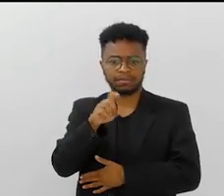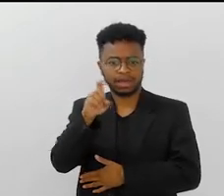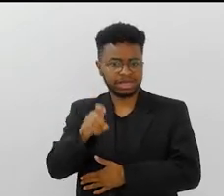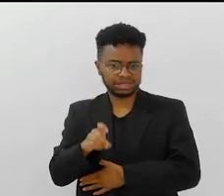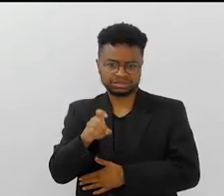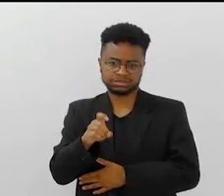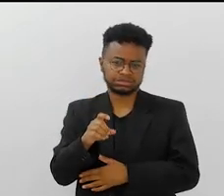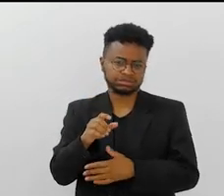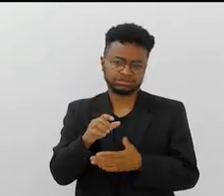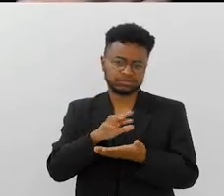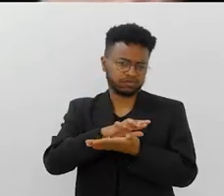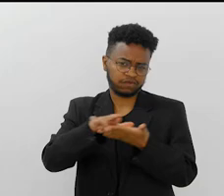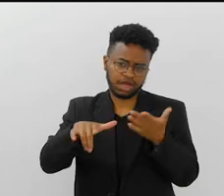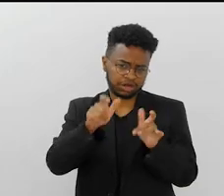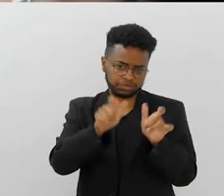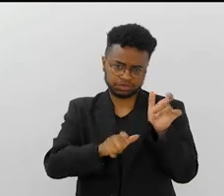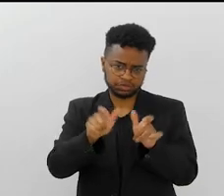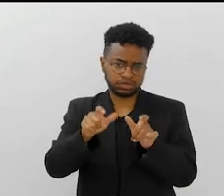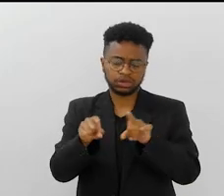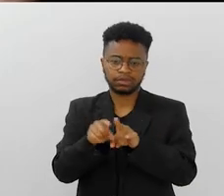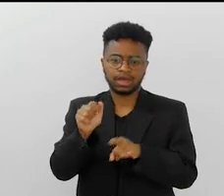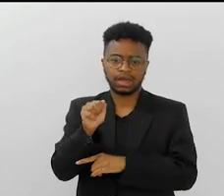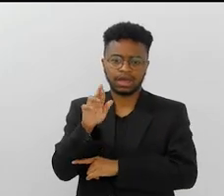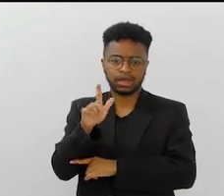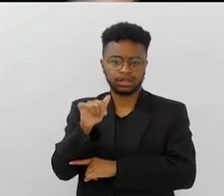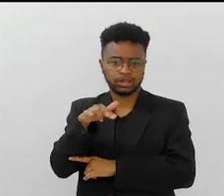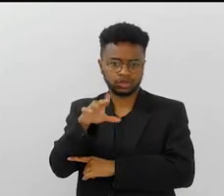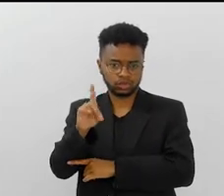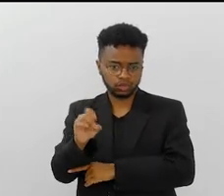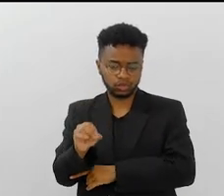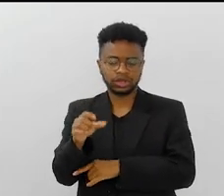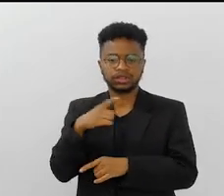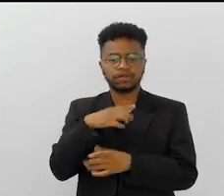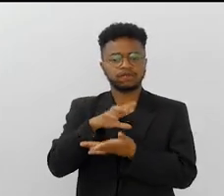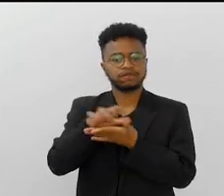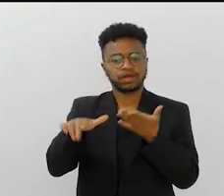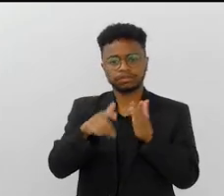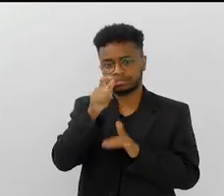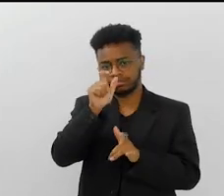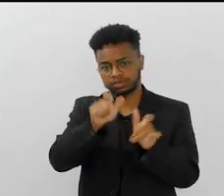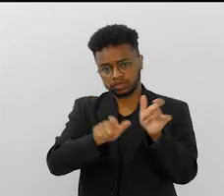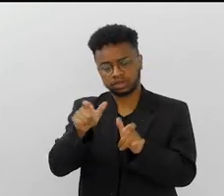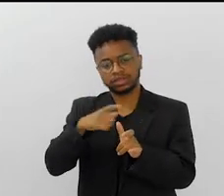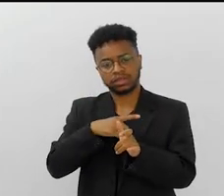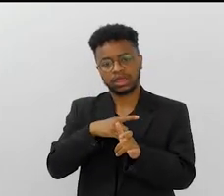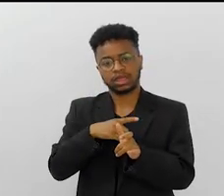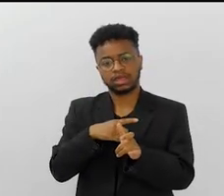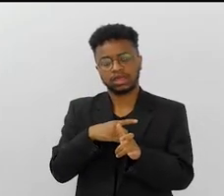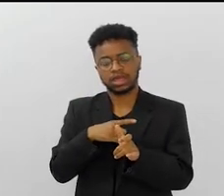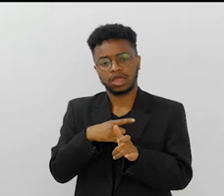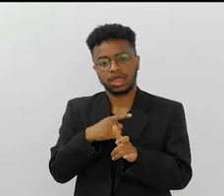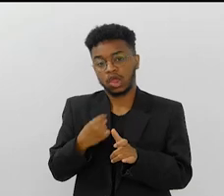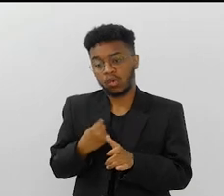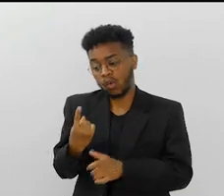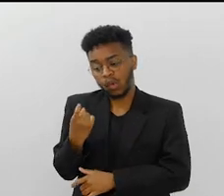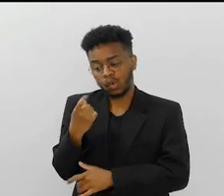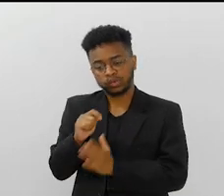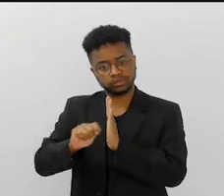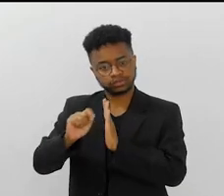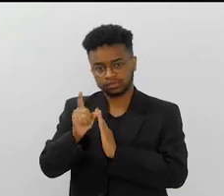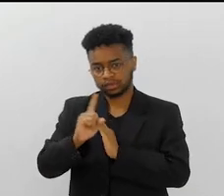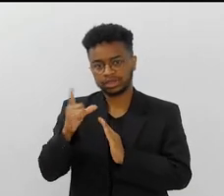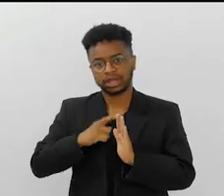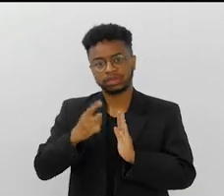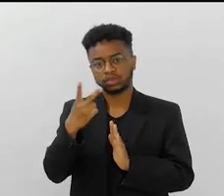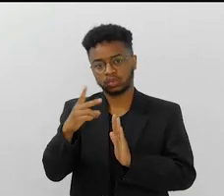Laíla, Rosa, Renato, Arlindo, está todo mundo lá, o livro está em produção, são vários autores, não sou o único autor,